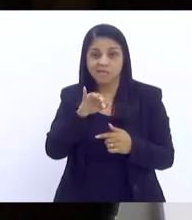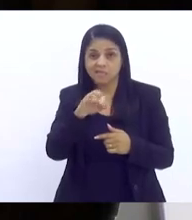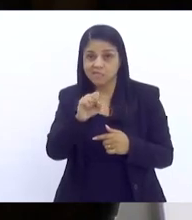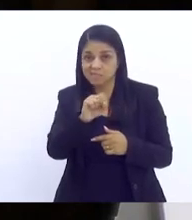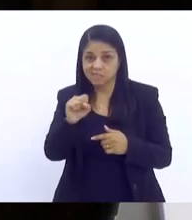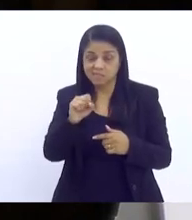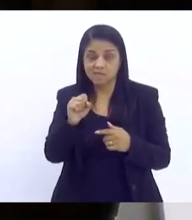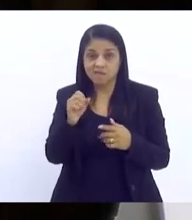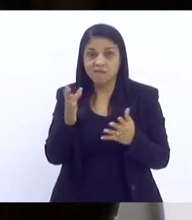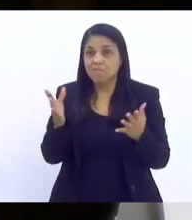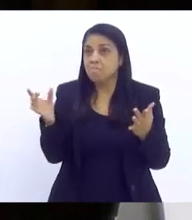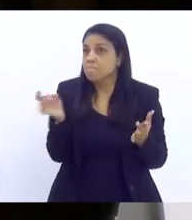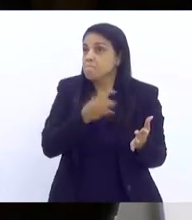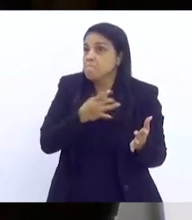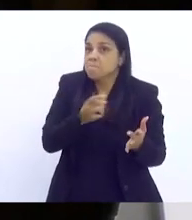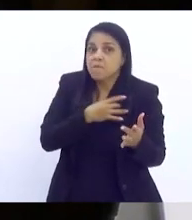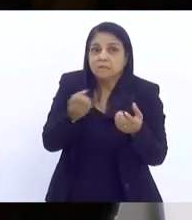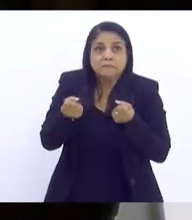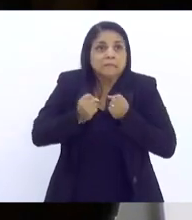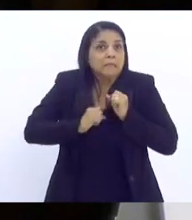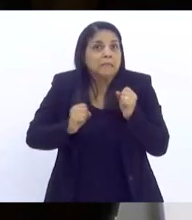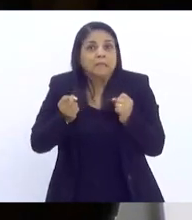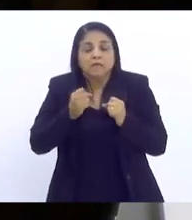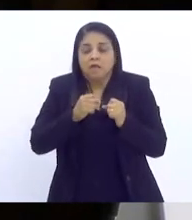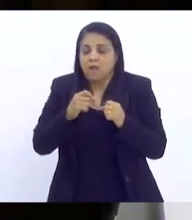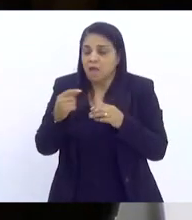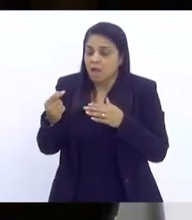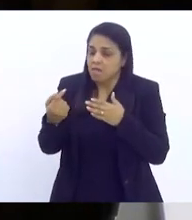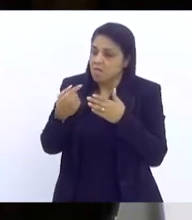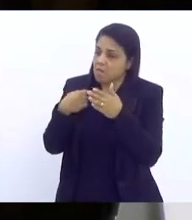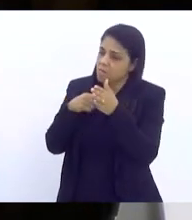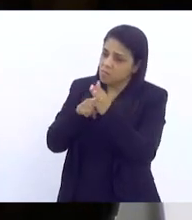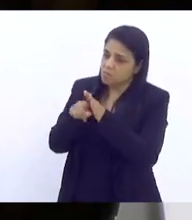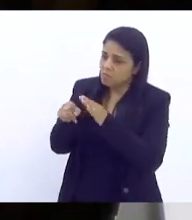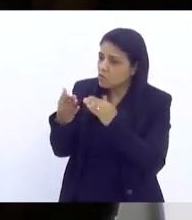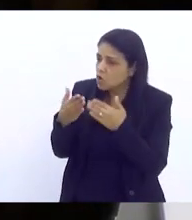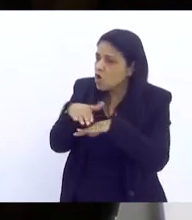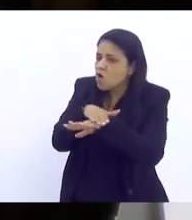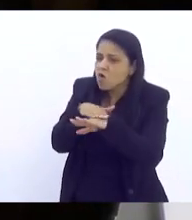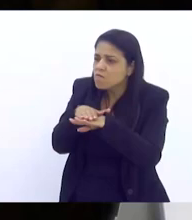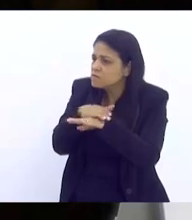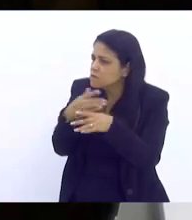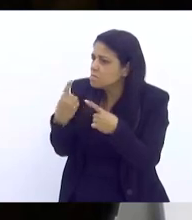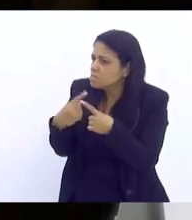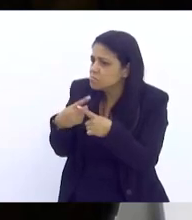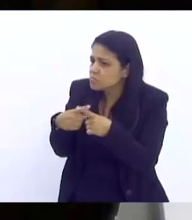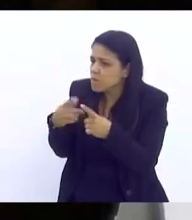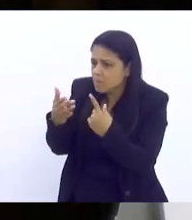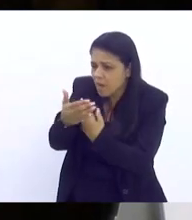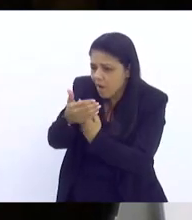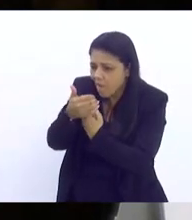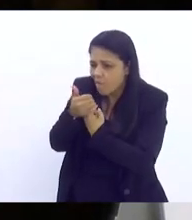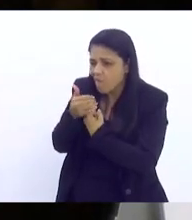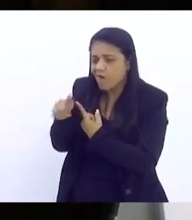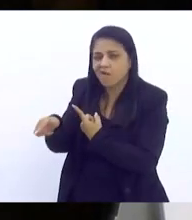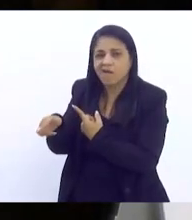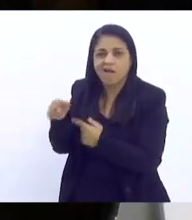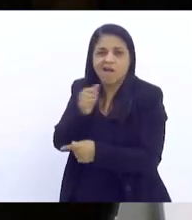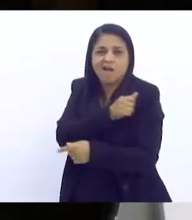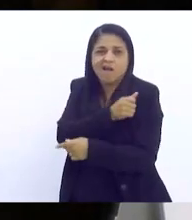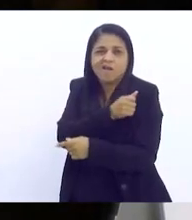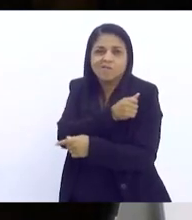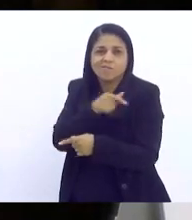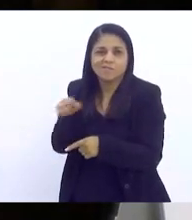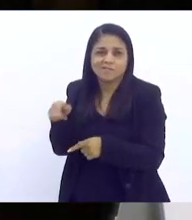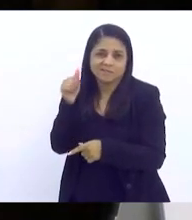disse o seguinte para mim, por que você está assim, conversar, fazer uma escuta mais acolhedora para aquela aluna? e falou assim, porque eu